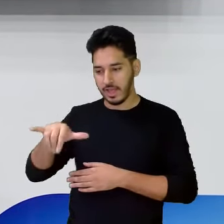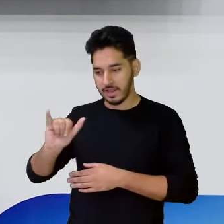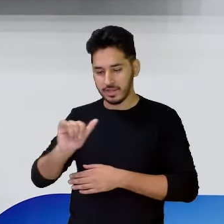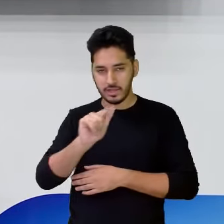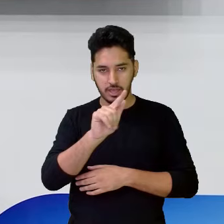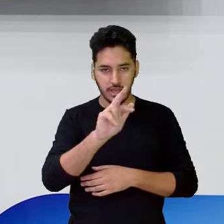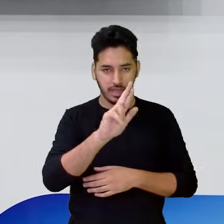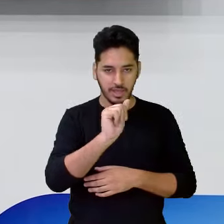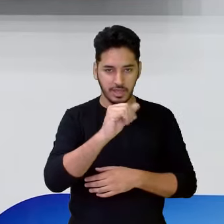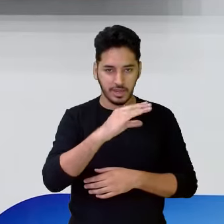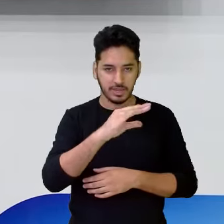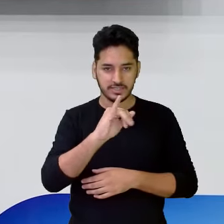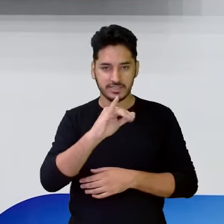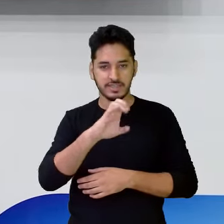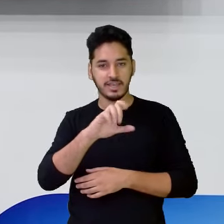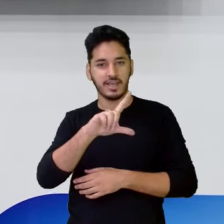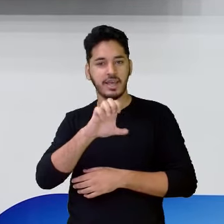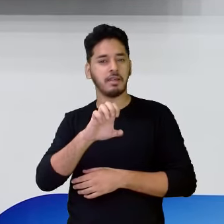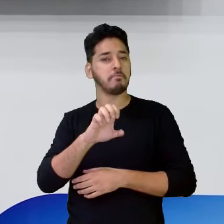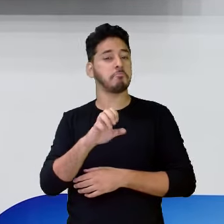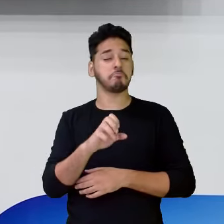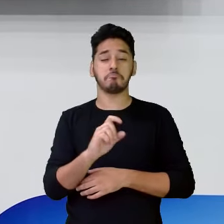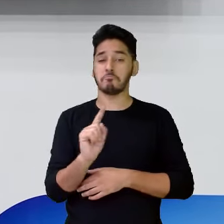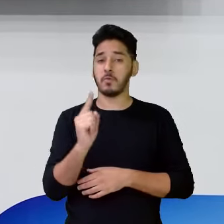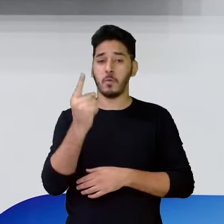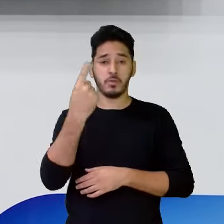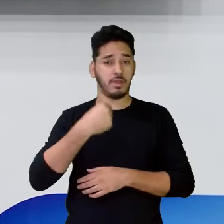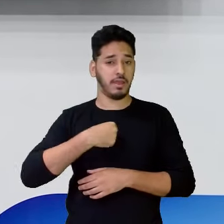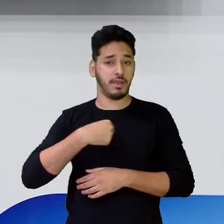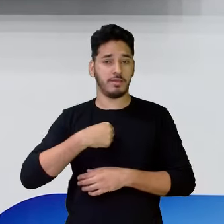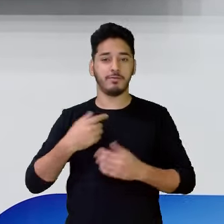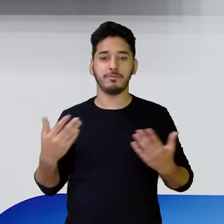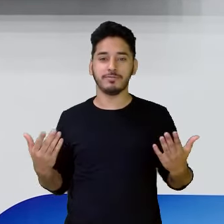conheço. Só a única que tem esse nome sou eu.